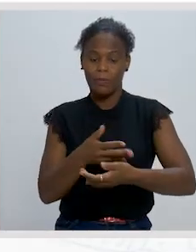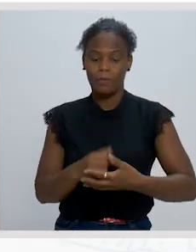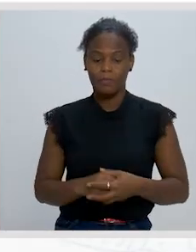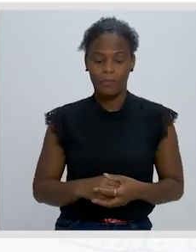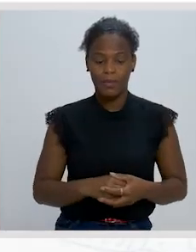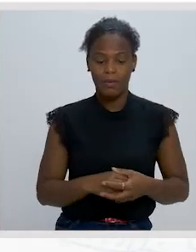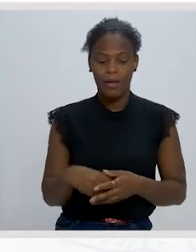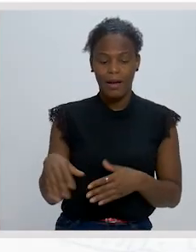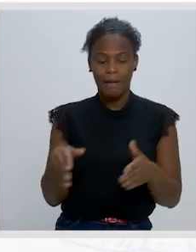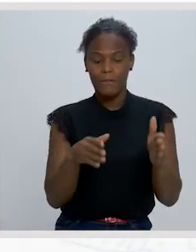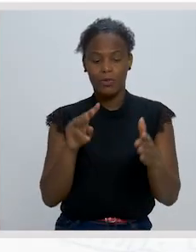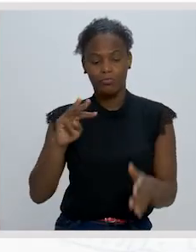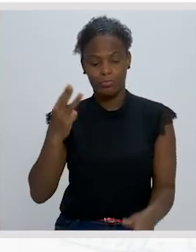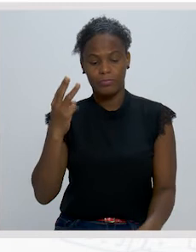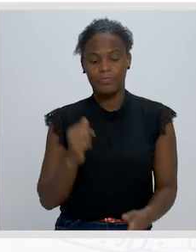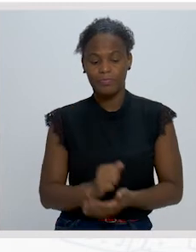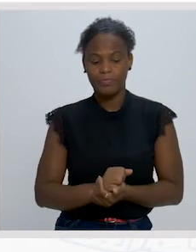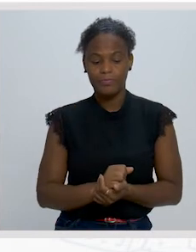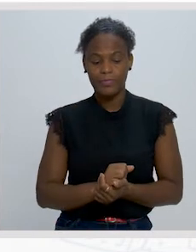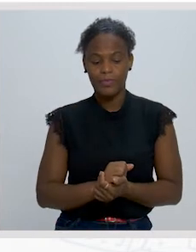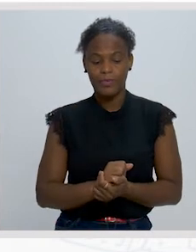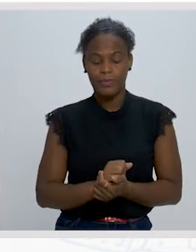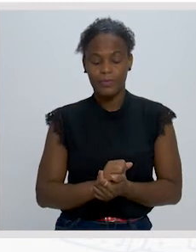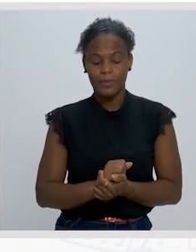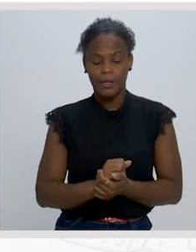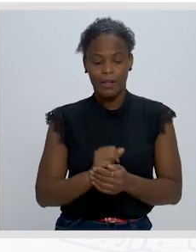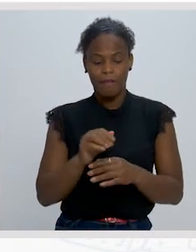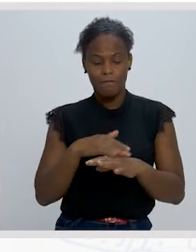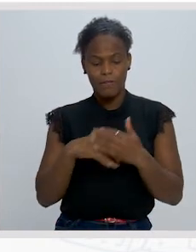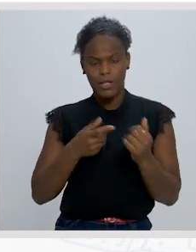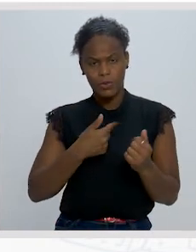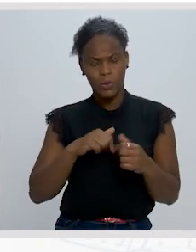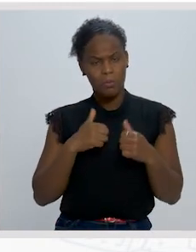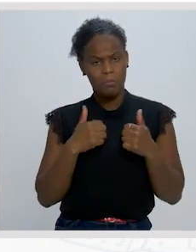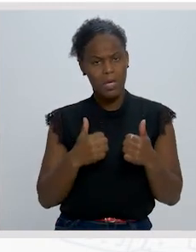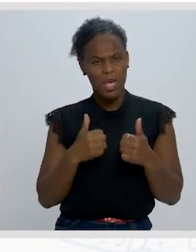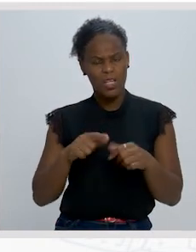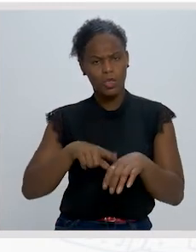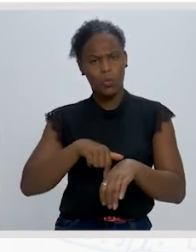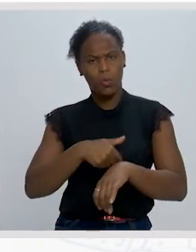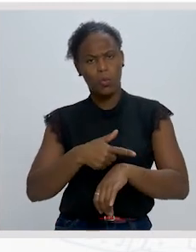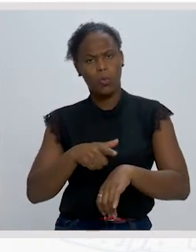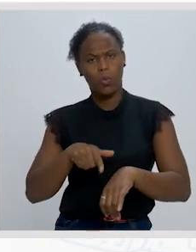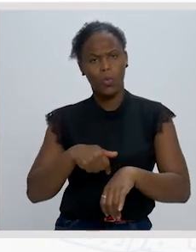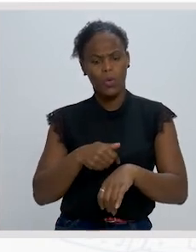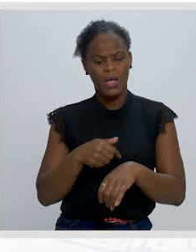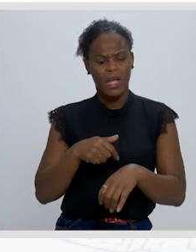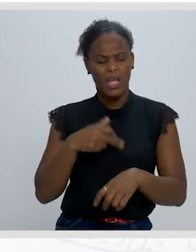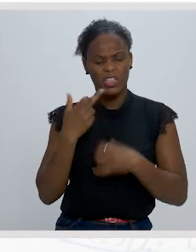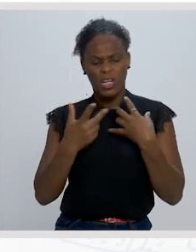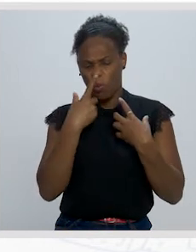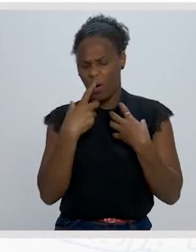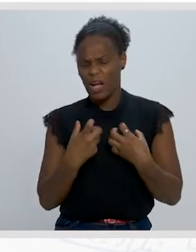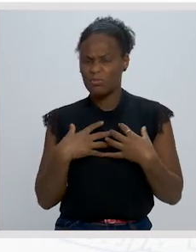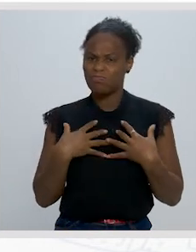Caminho terceiro fez-nos bem muito bem esta demora enrijou a coragem o